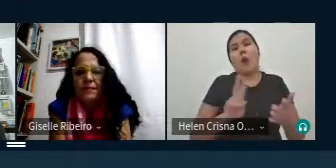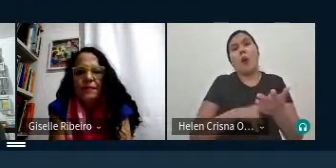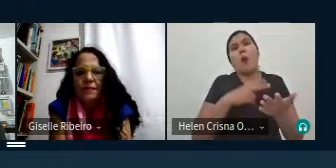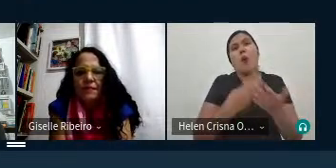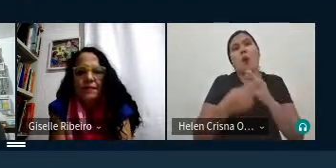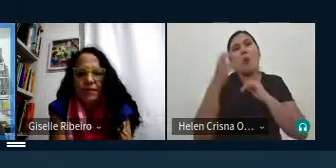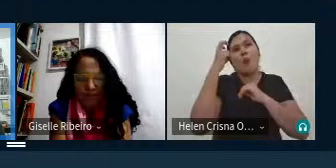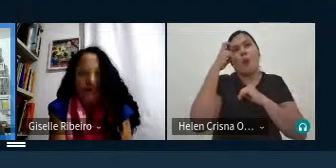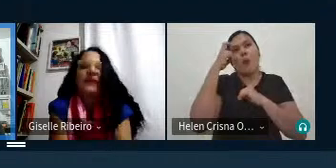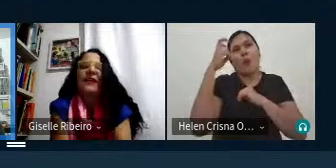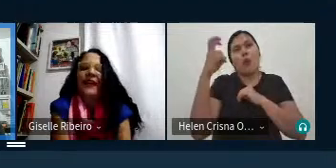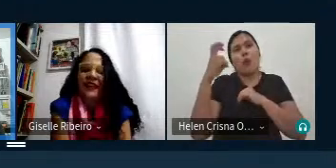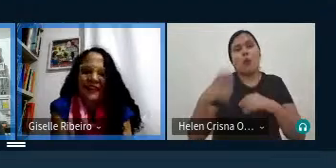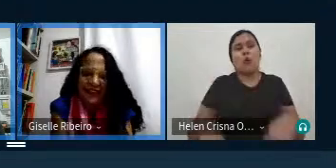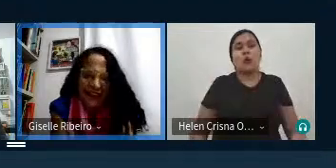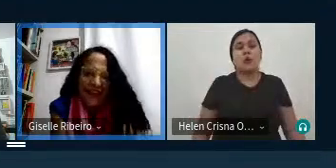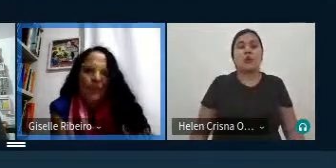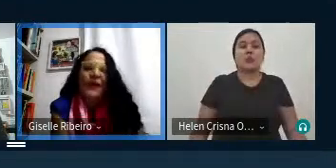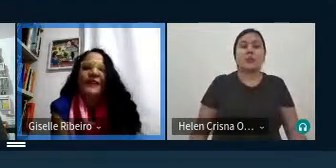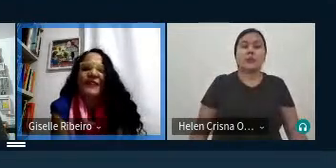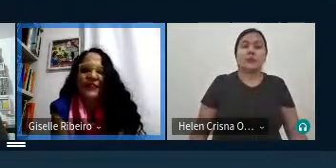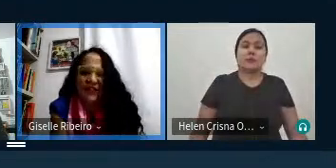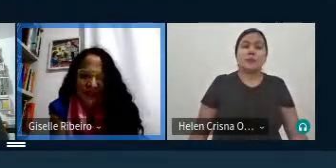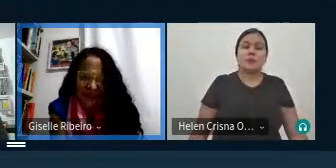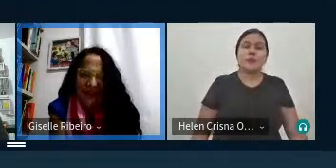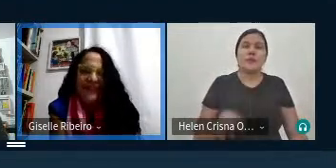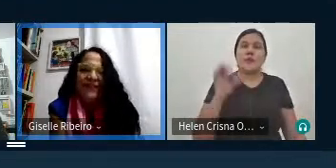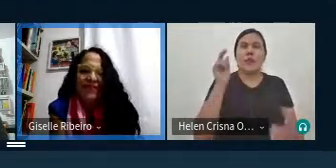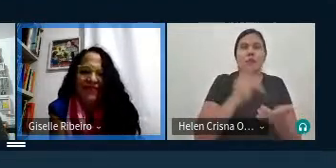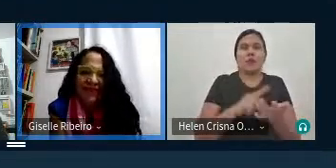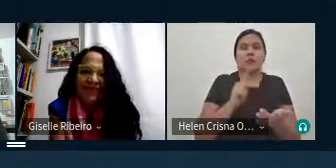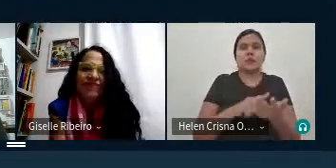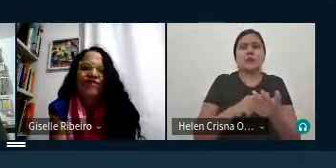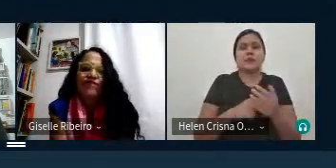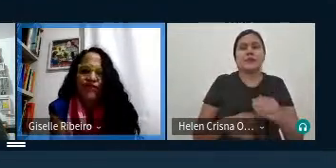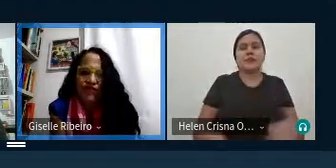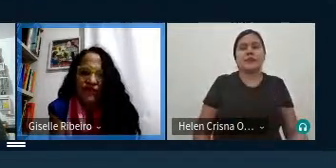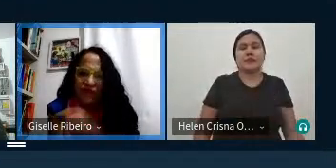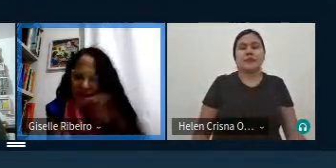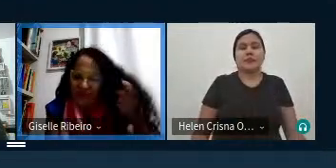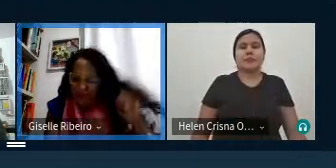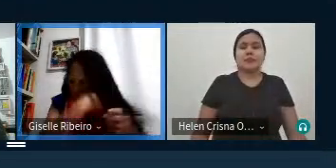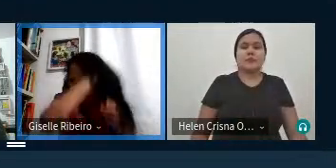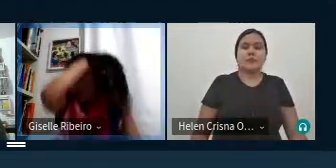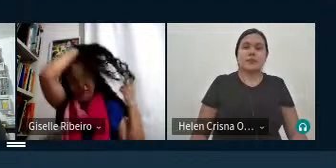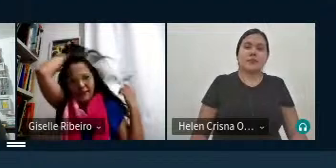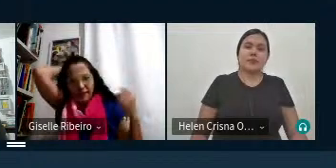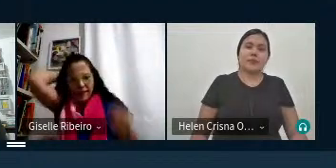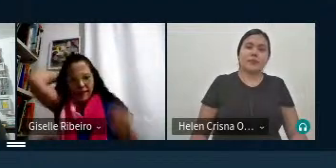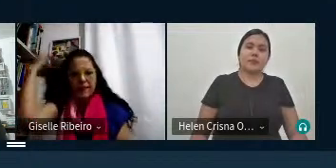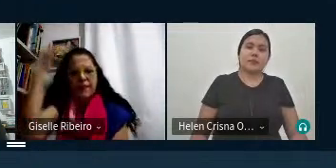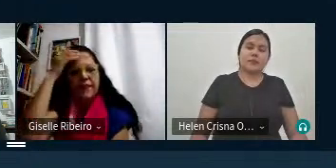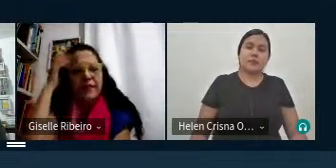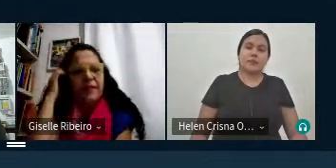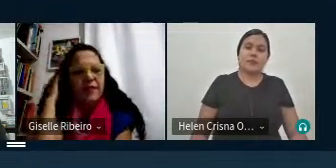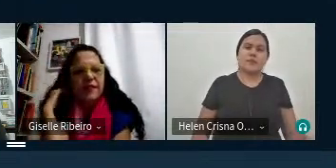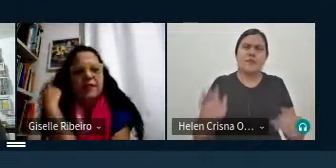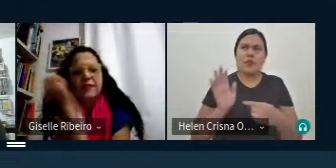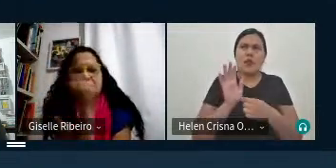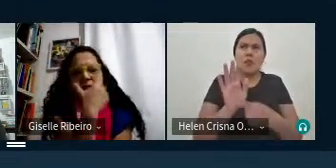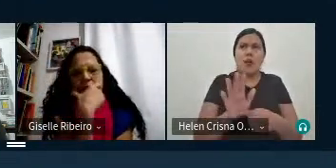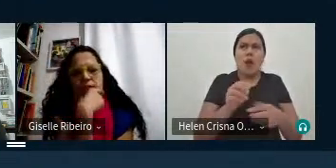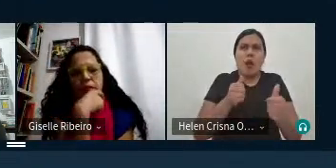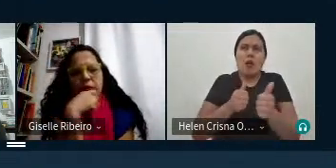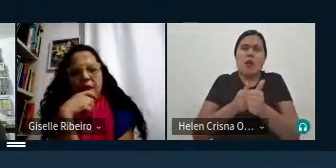cultural que nós estamos discutindo é a tradição cultural que que proporciona essa